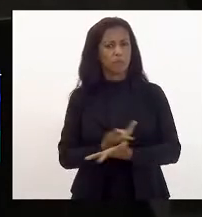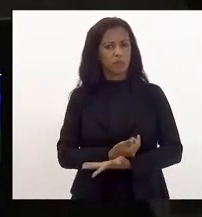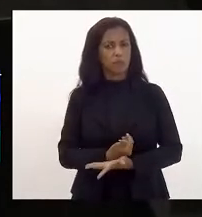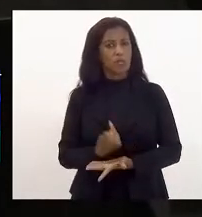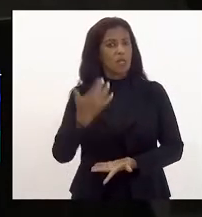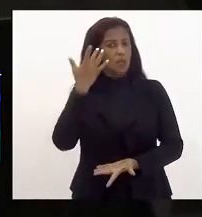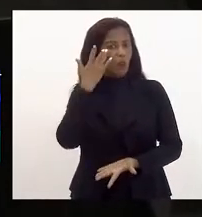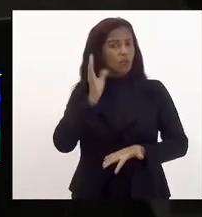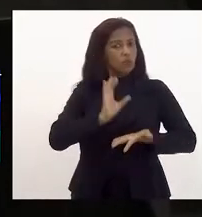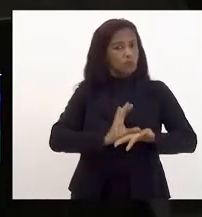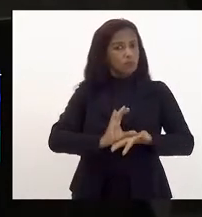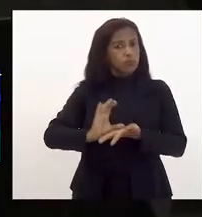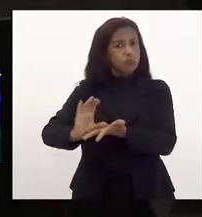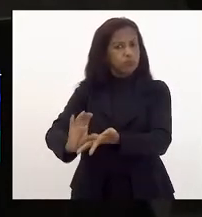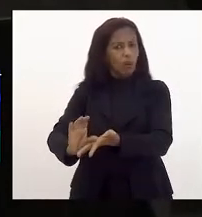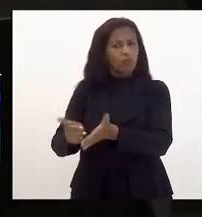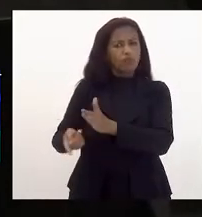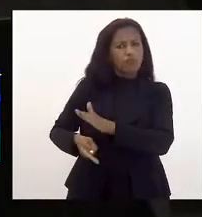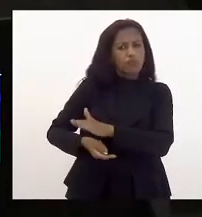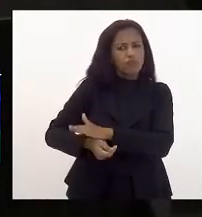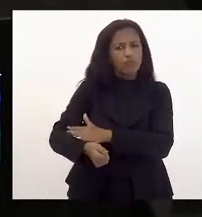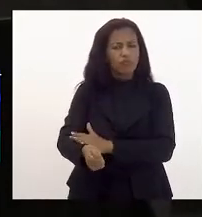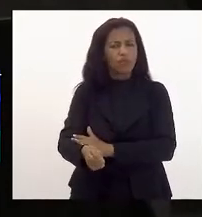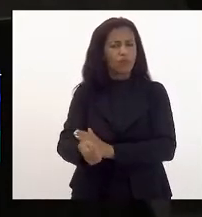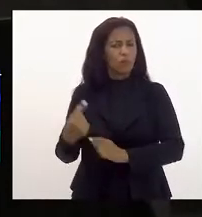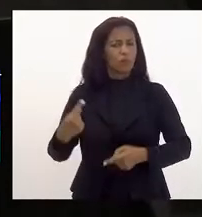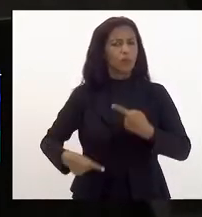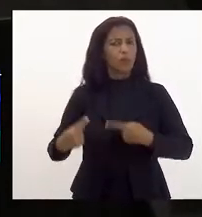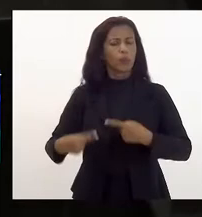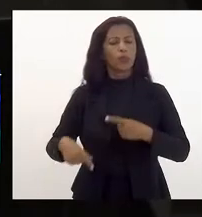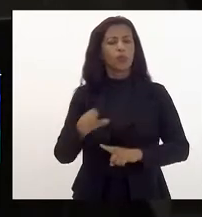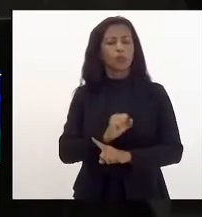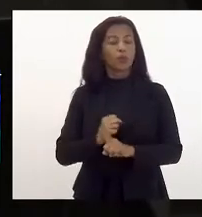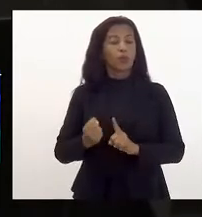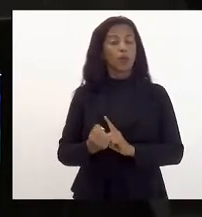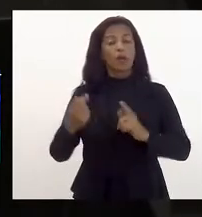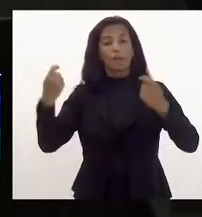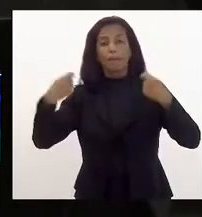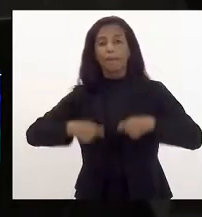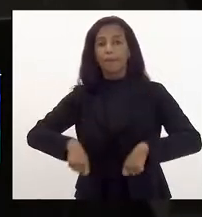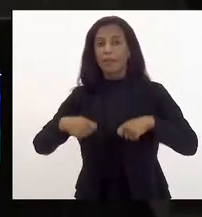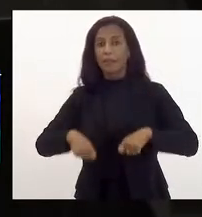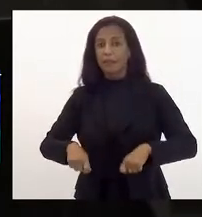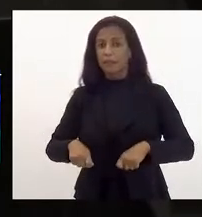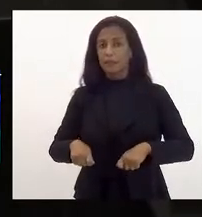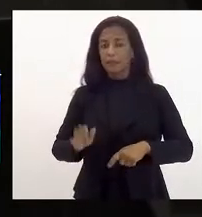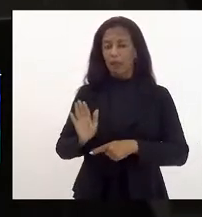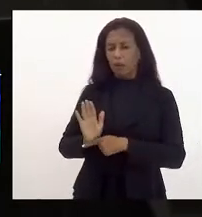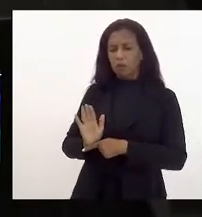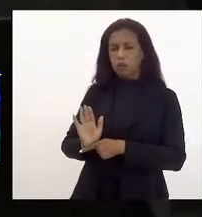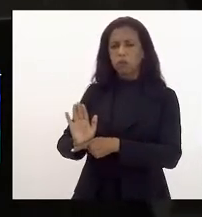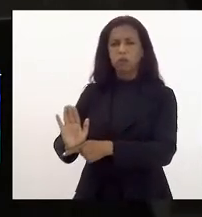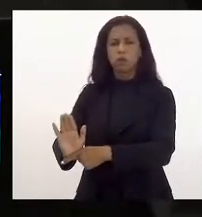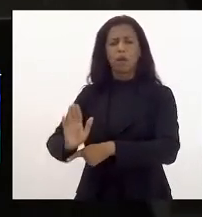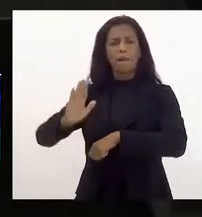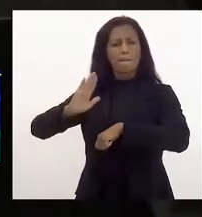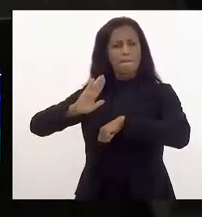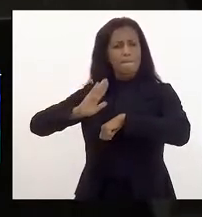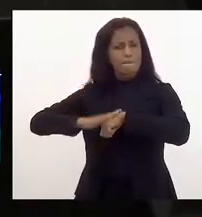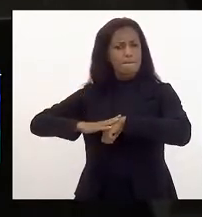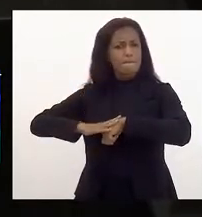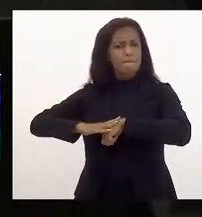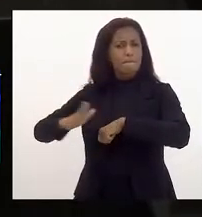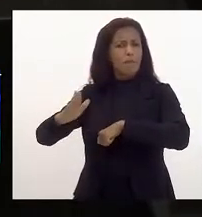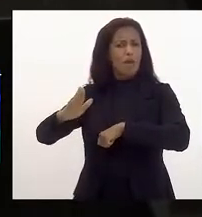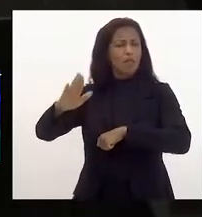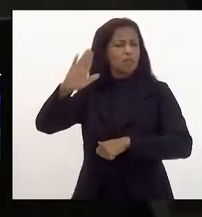recurso Márcio de investimento em políticas sociais ele precisa contemplar com a mais absoluta